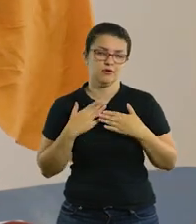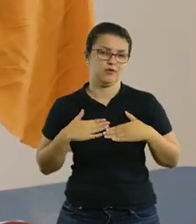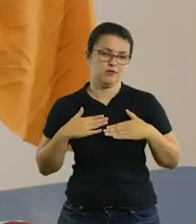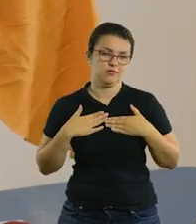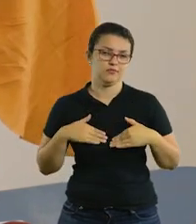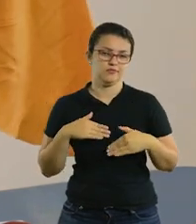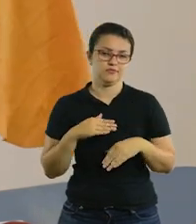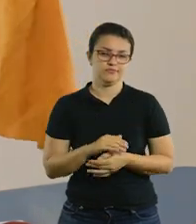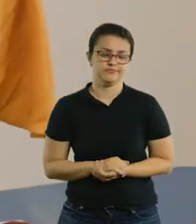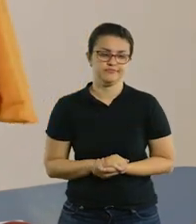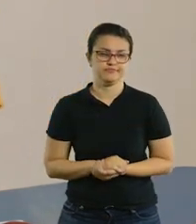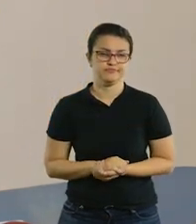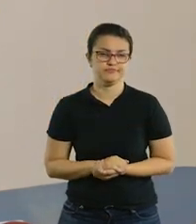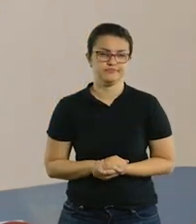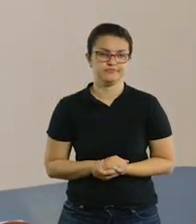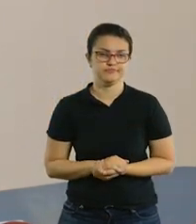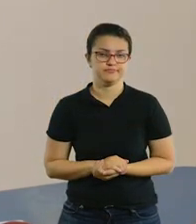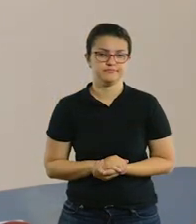tranquilo de fazer também.